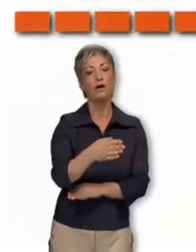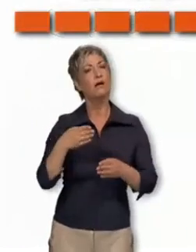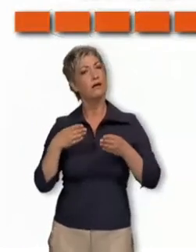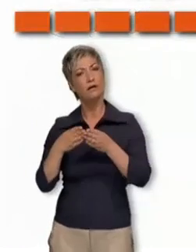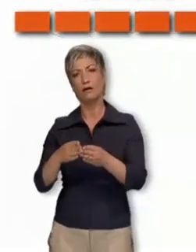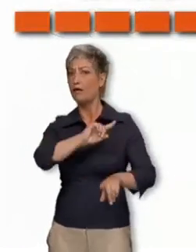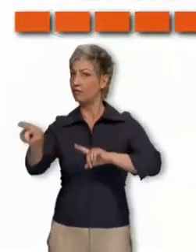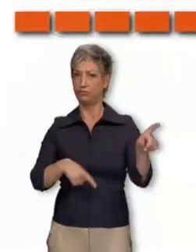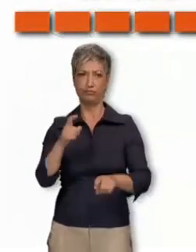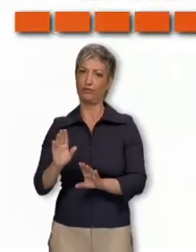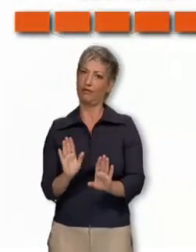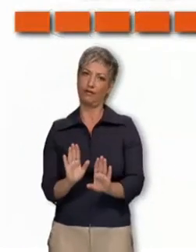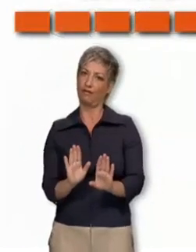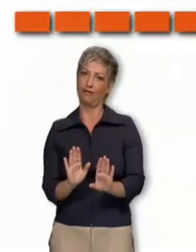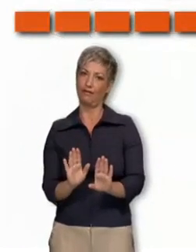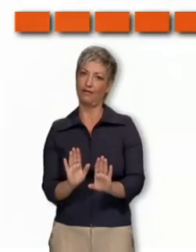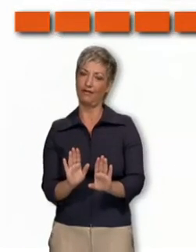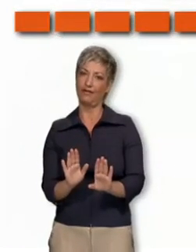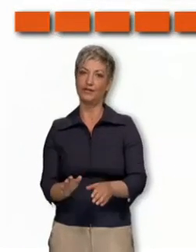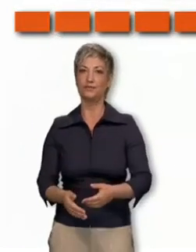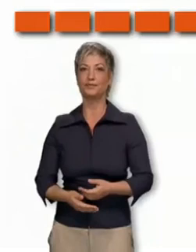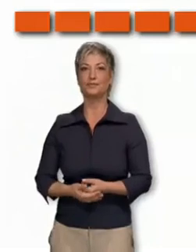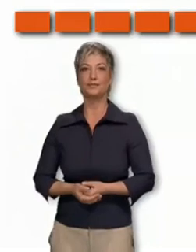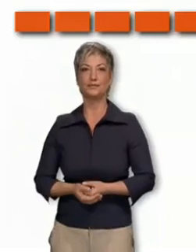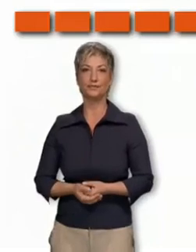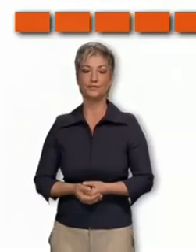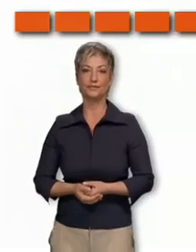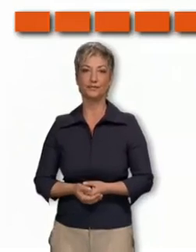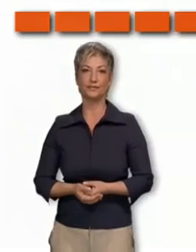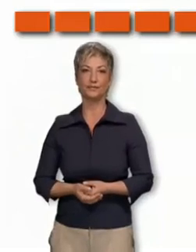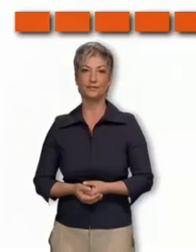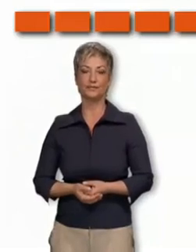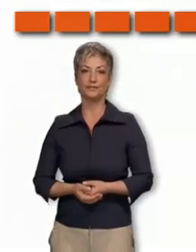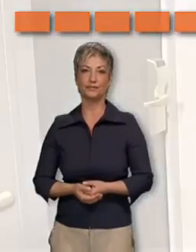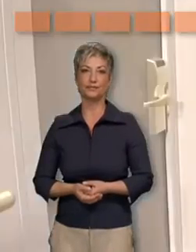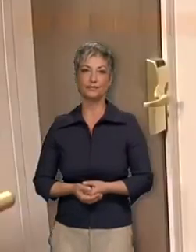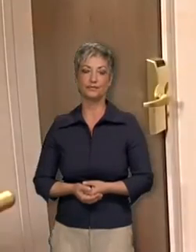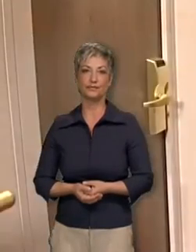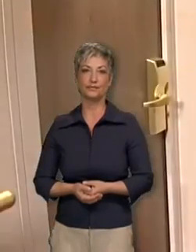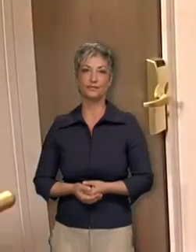deficiência auditiva serão informados da emergência através de procedimentos específicos.